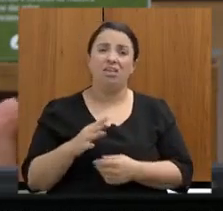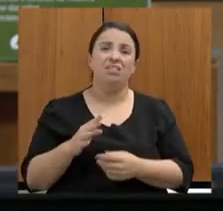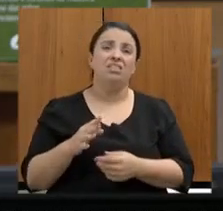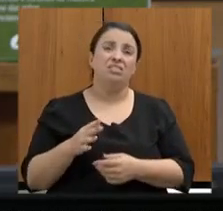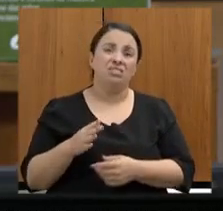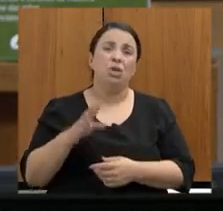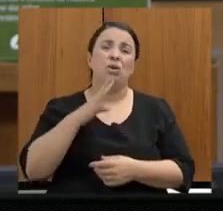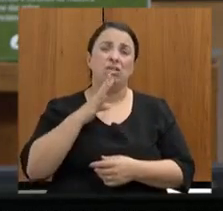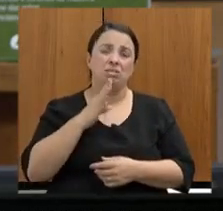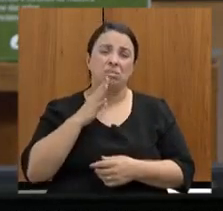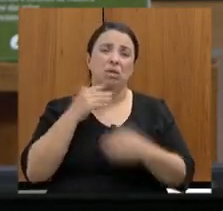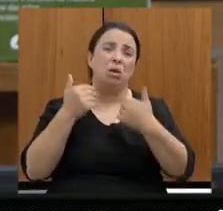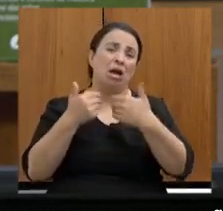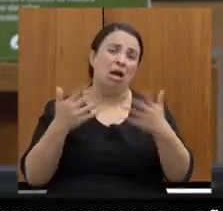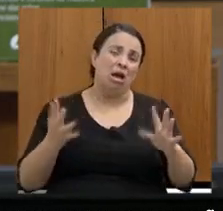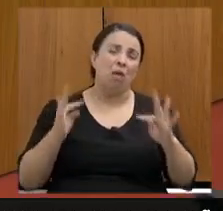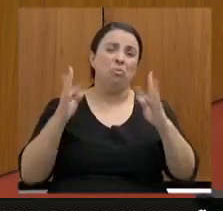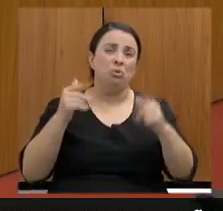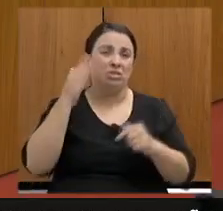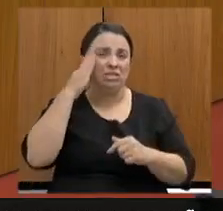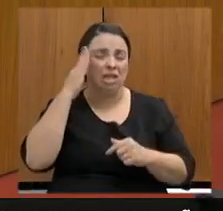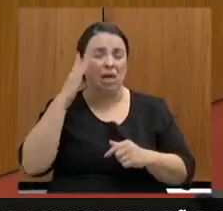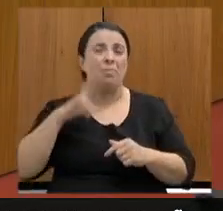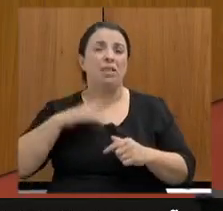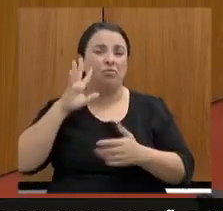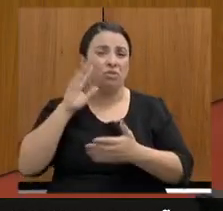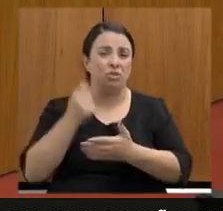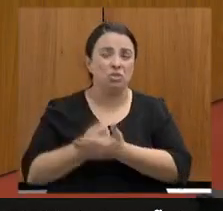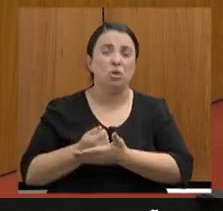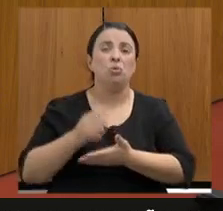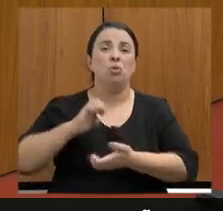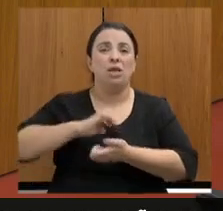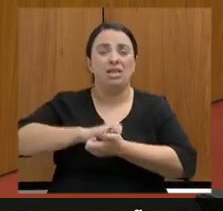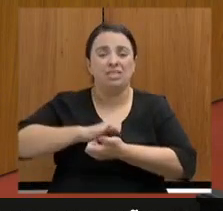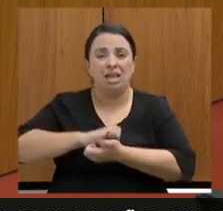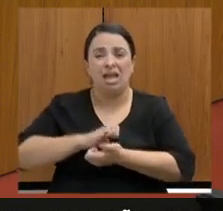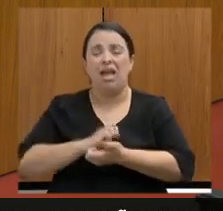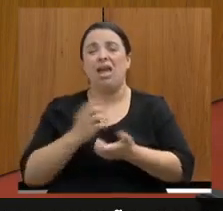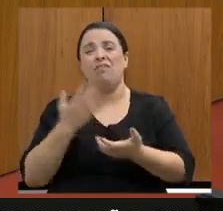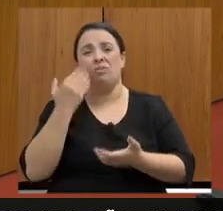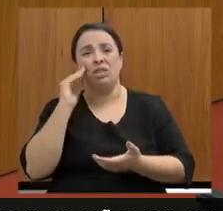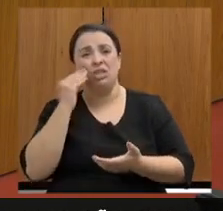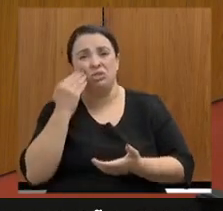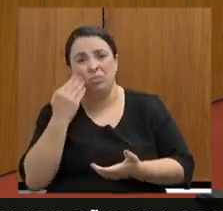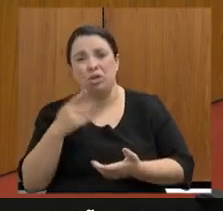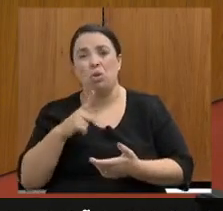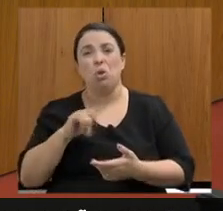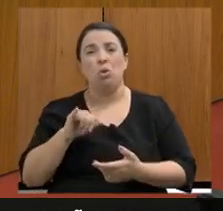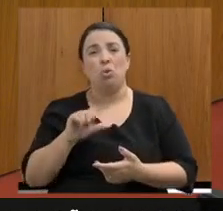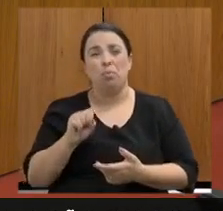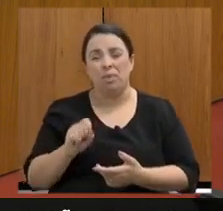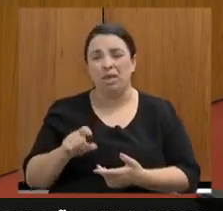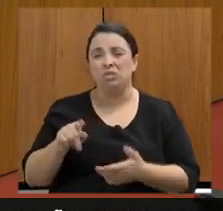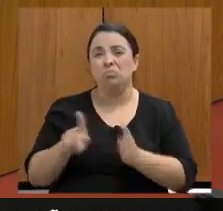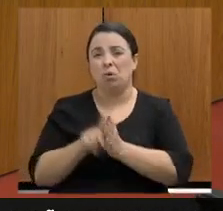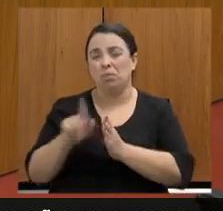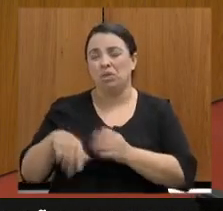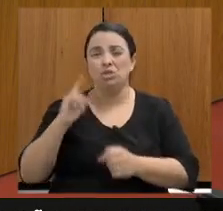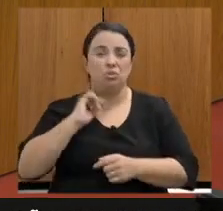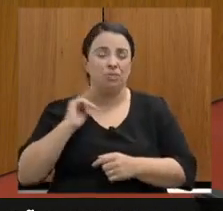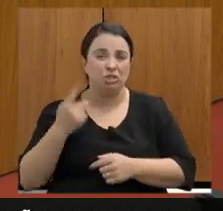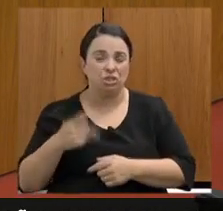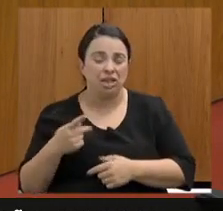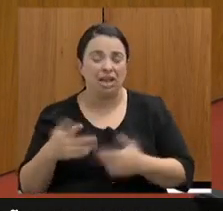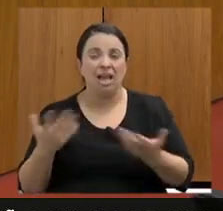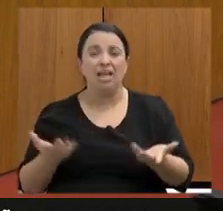amplo. Houve uma decisão do Supremo Tribunal Federal em relação à interpretação do piso mineiro. Eu acredito que a gente está... Talvez tenha sido isso